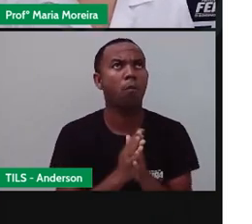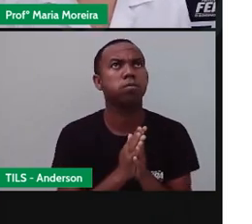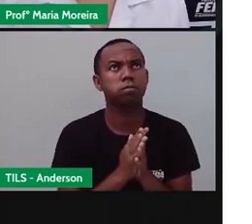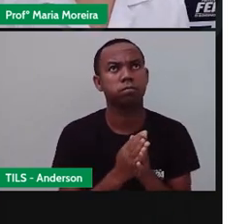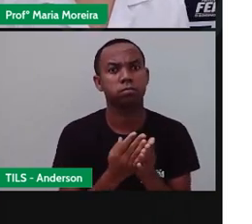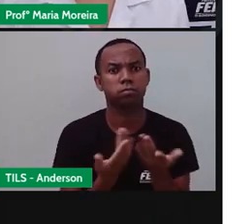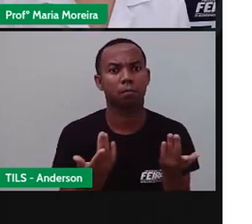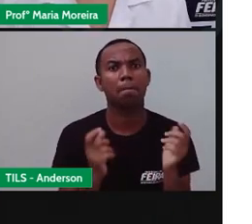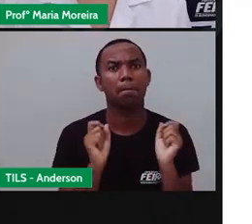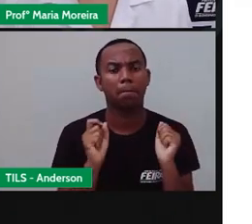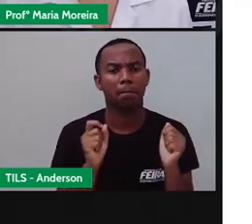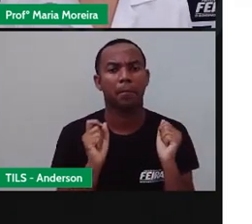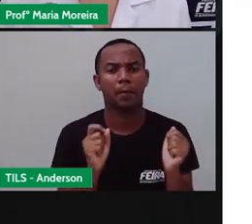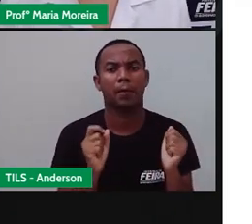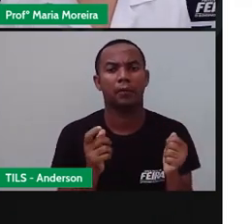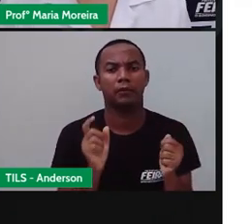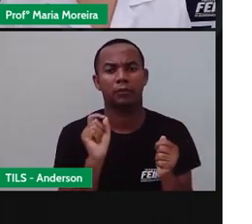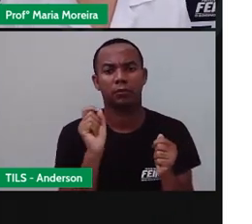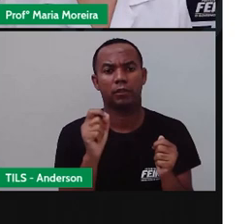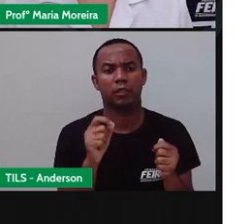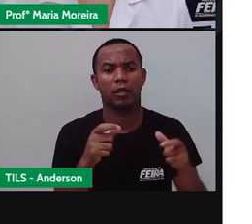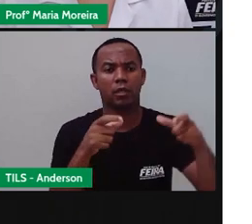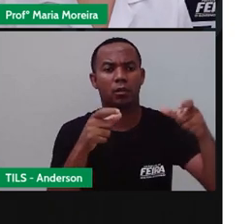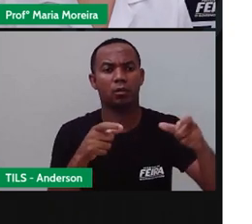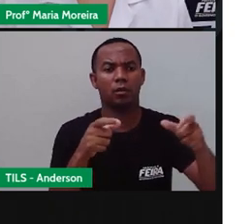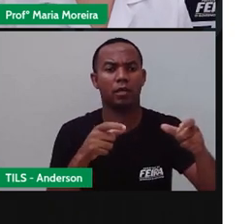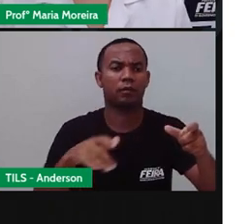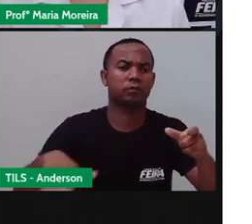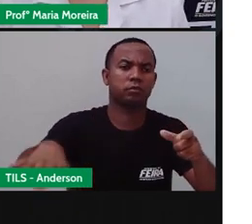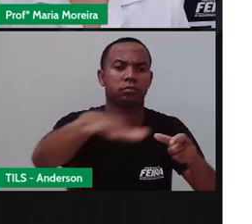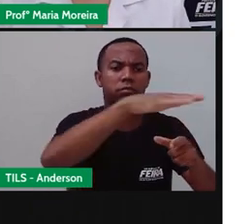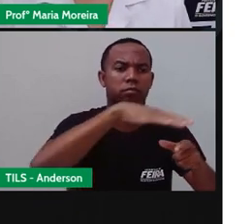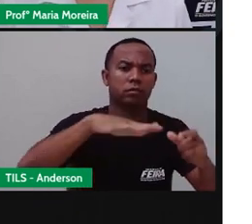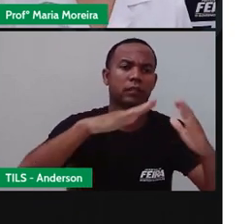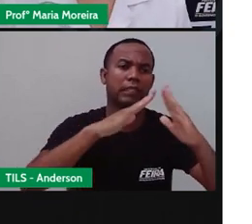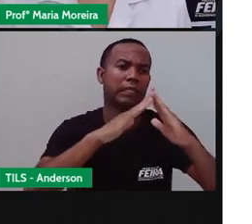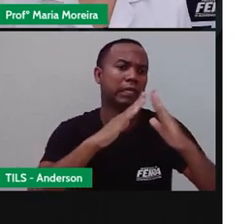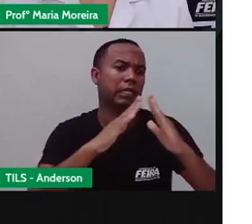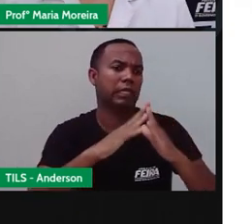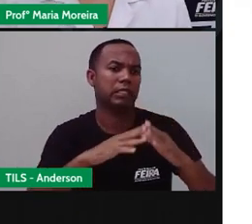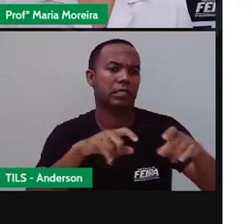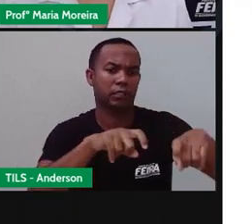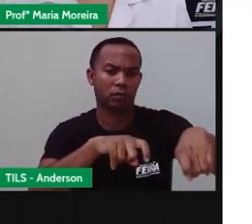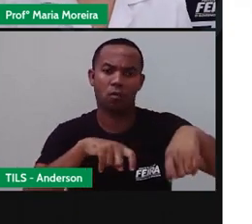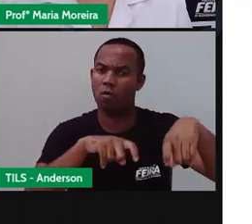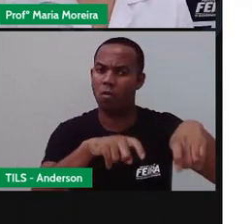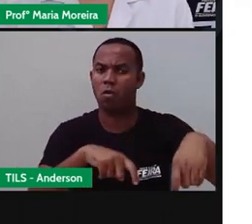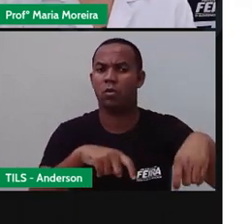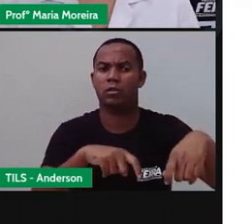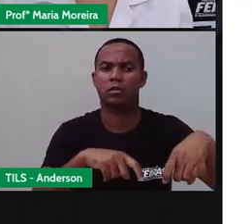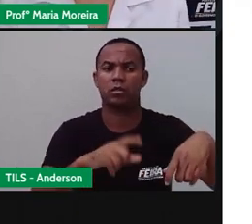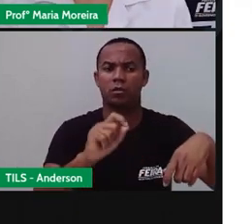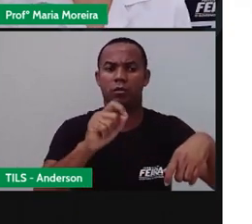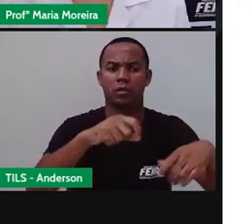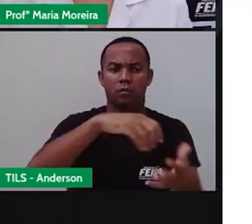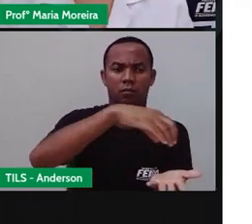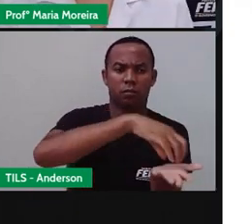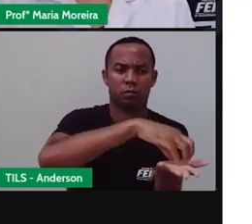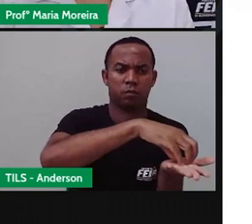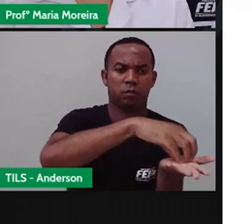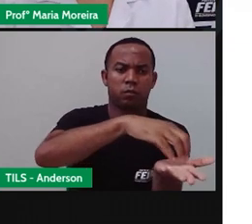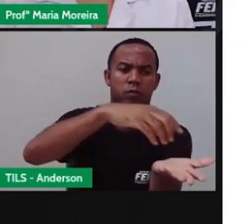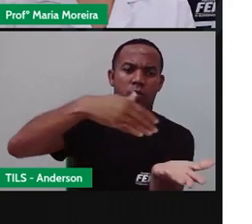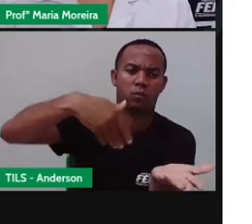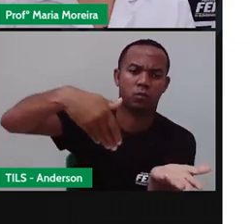fazer, tentar fazer o mapa do meu bairro? Pode. Ah, eu moro no distrito. Eu posso fazer o mapa da praça com as ruas em volta?